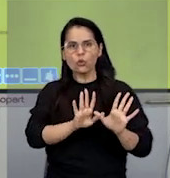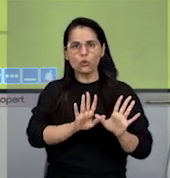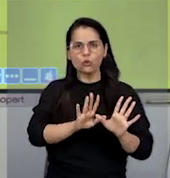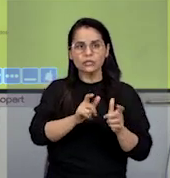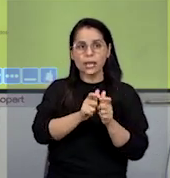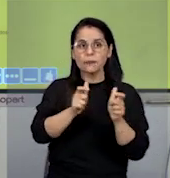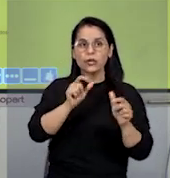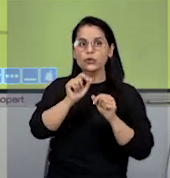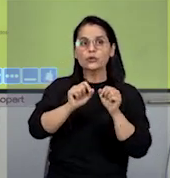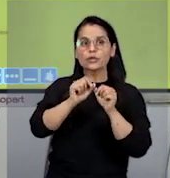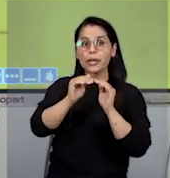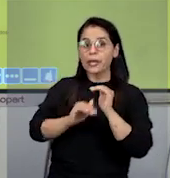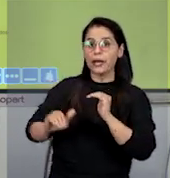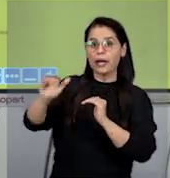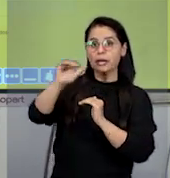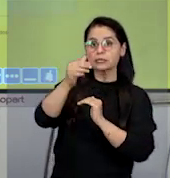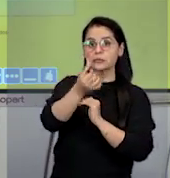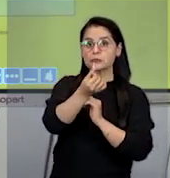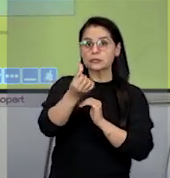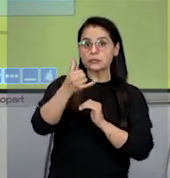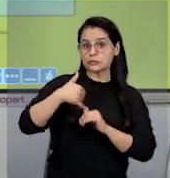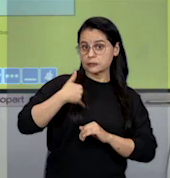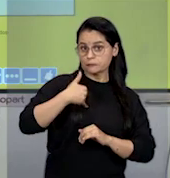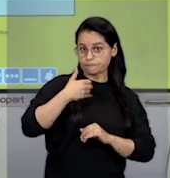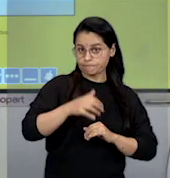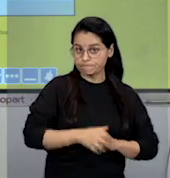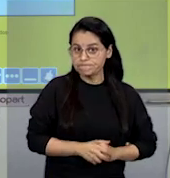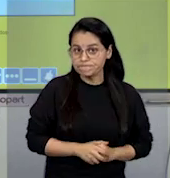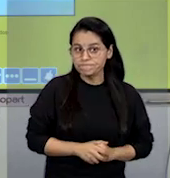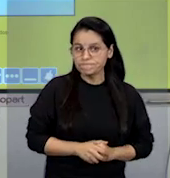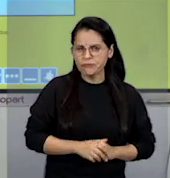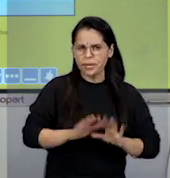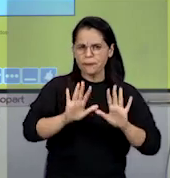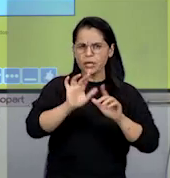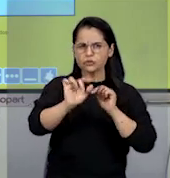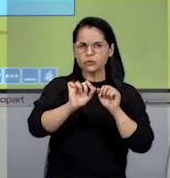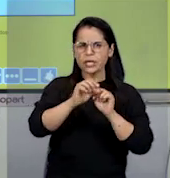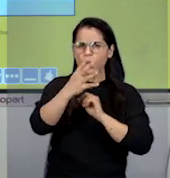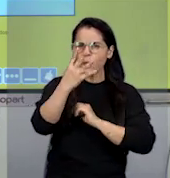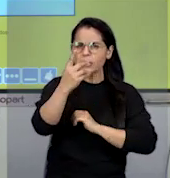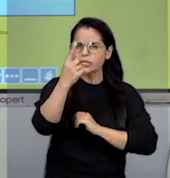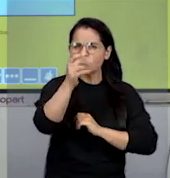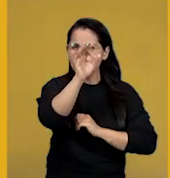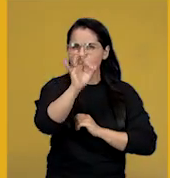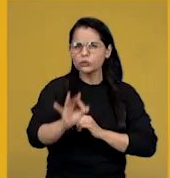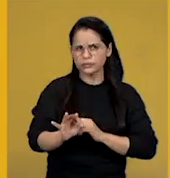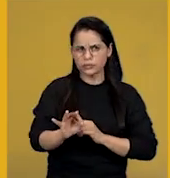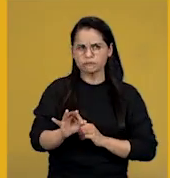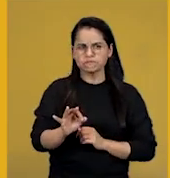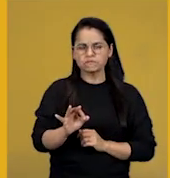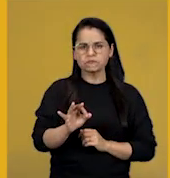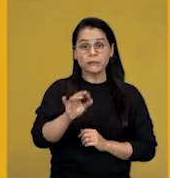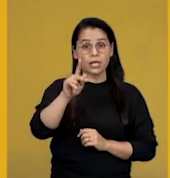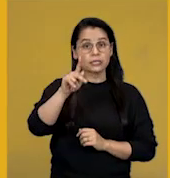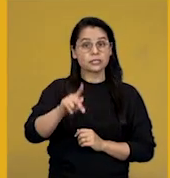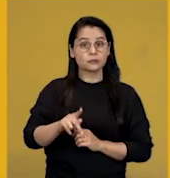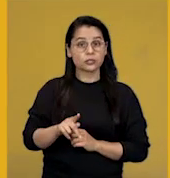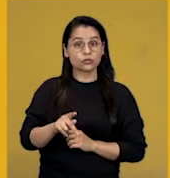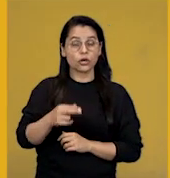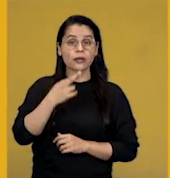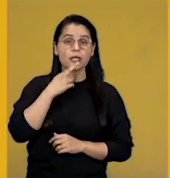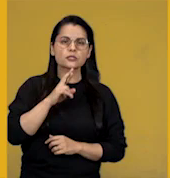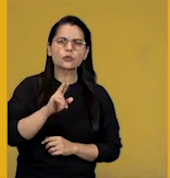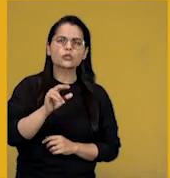é formada por pessoas acima de 66 anos de idade. Mas olha só, 41% das pessoas que